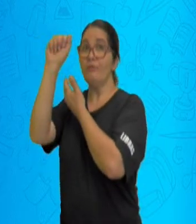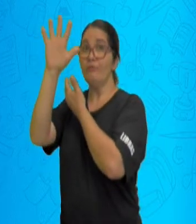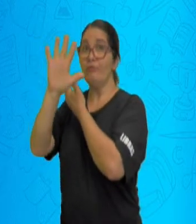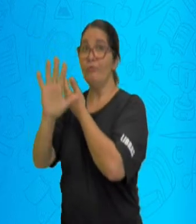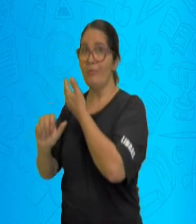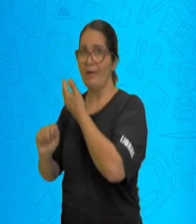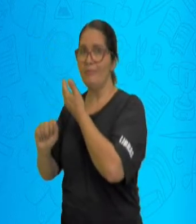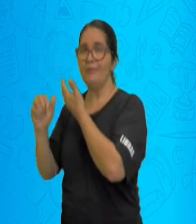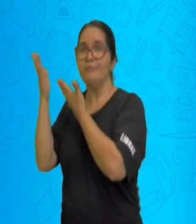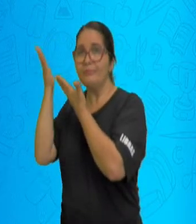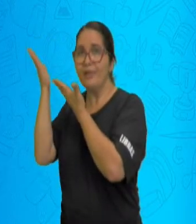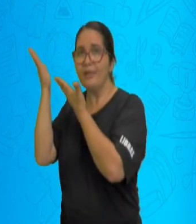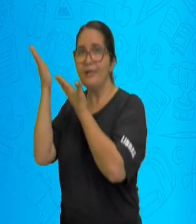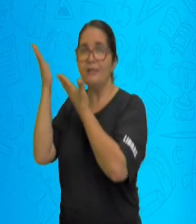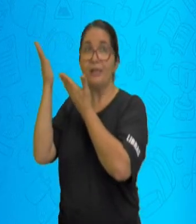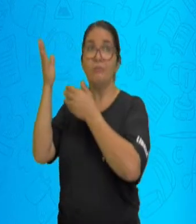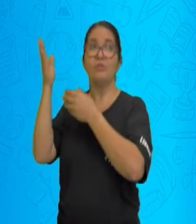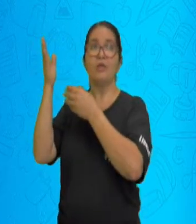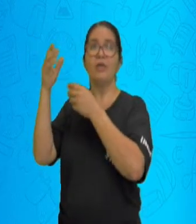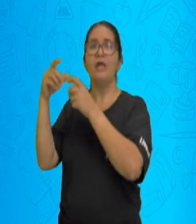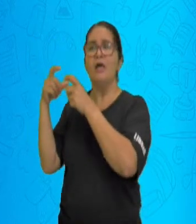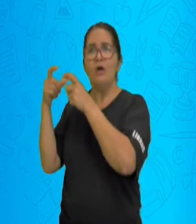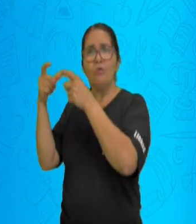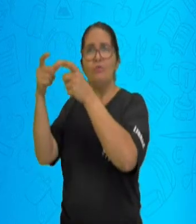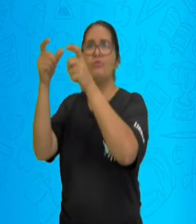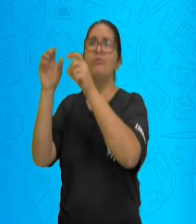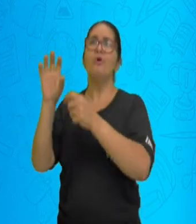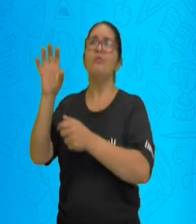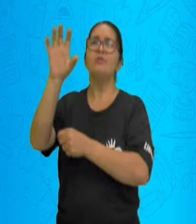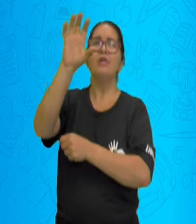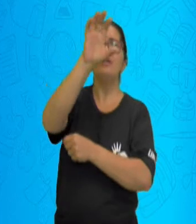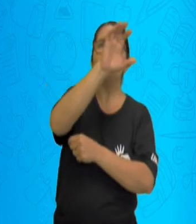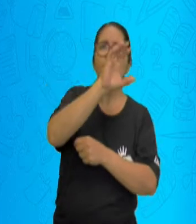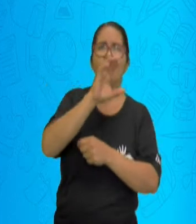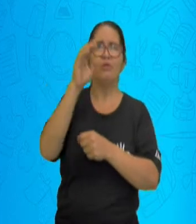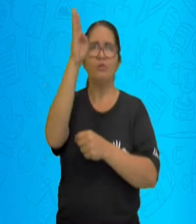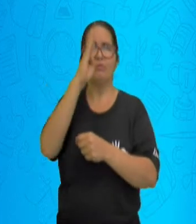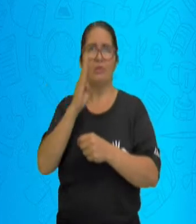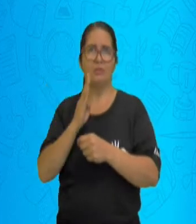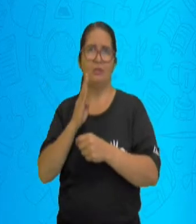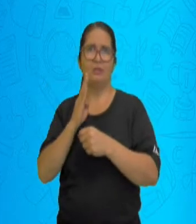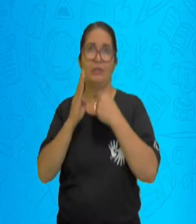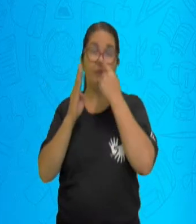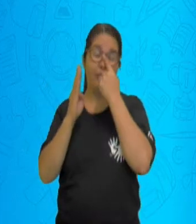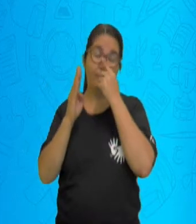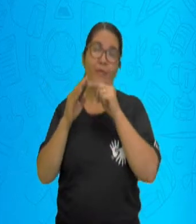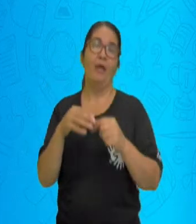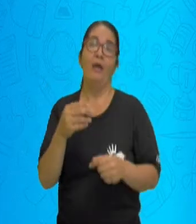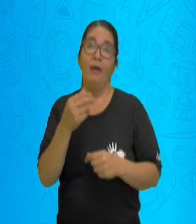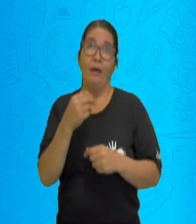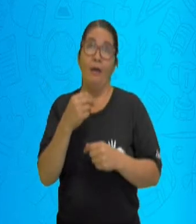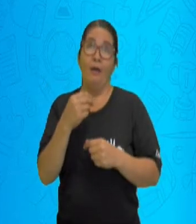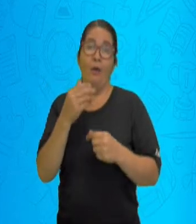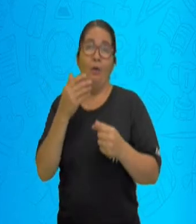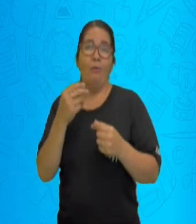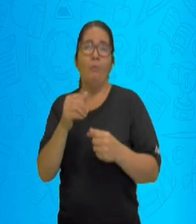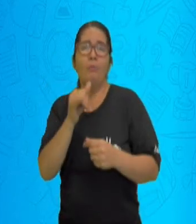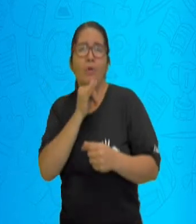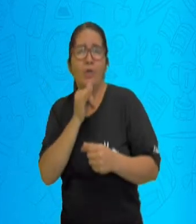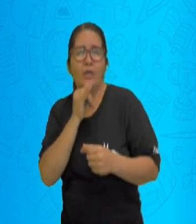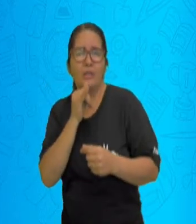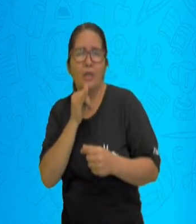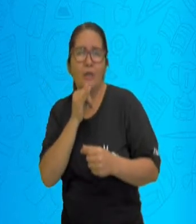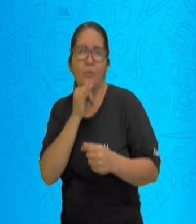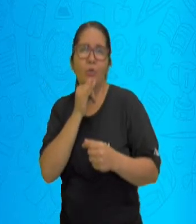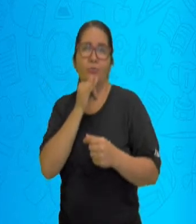tenho aqui o território brasileiro. Se eu migro, por exemplo, do Nordeste e venho aqui para o Sudeste, eu não estou